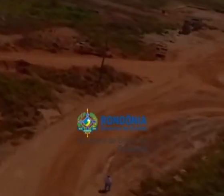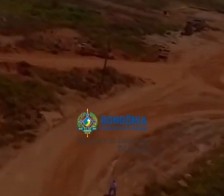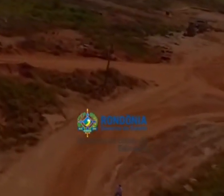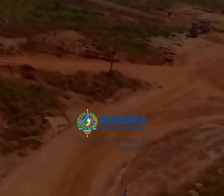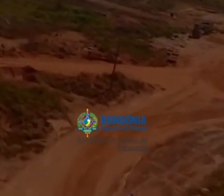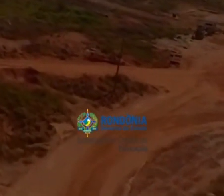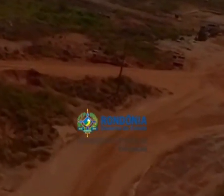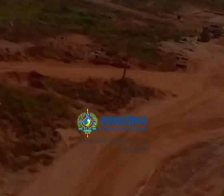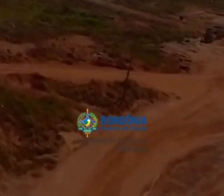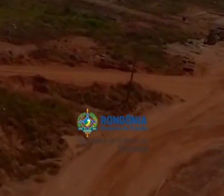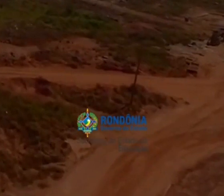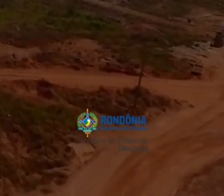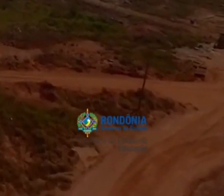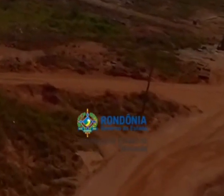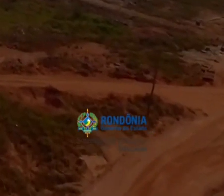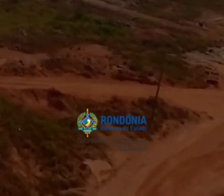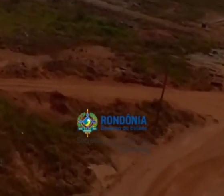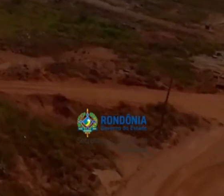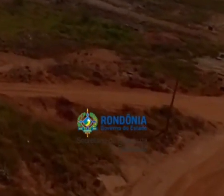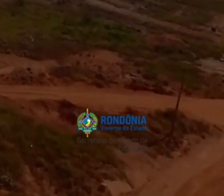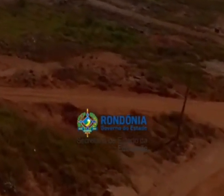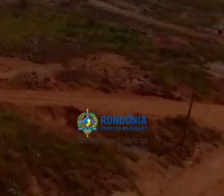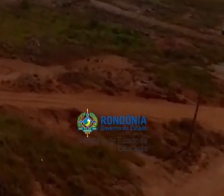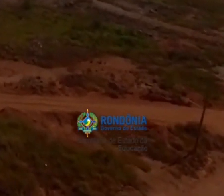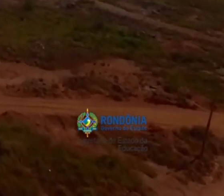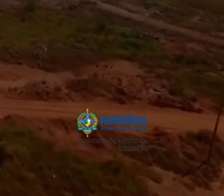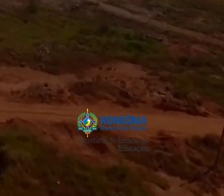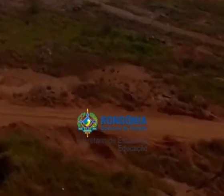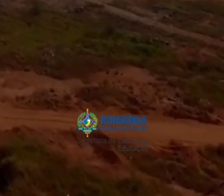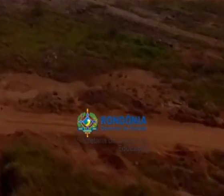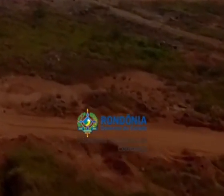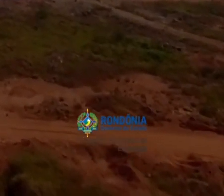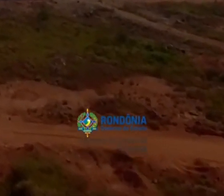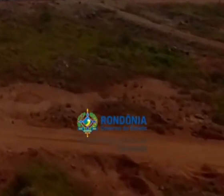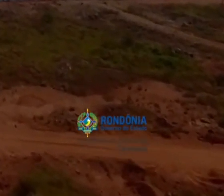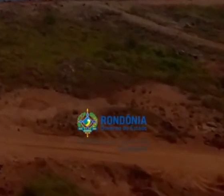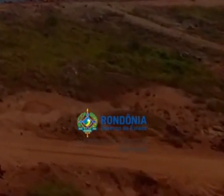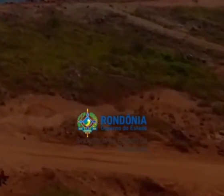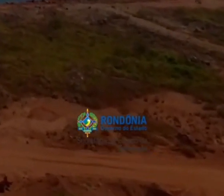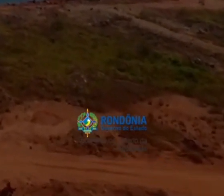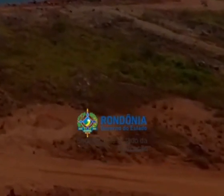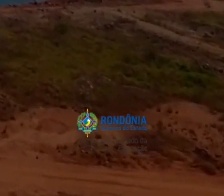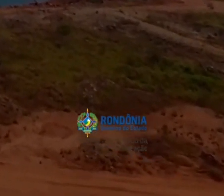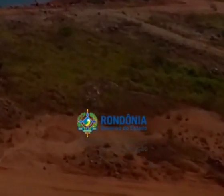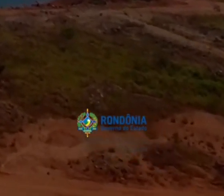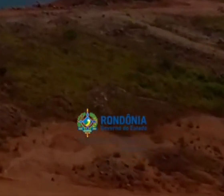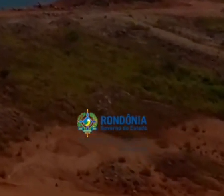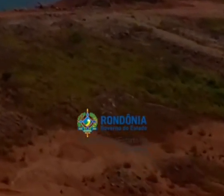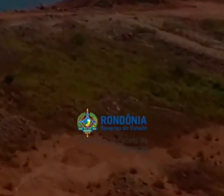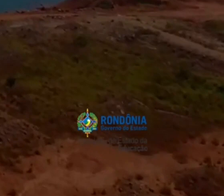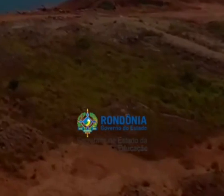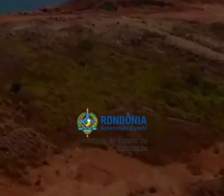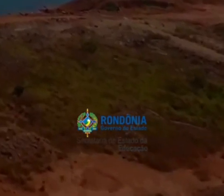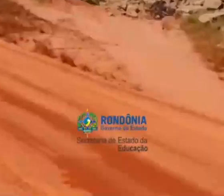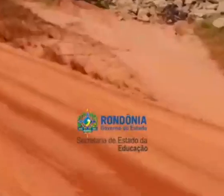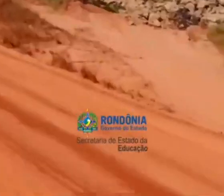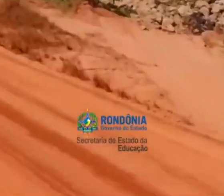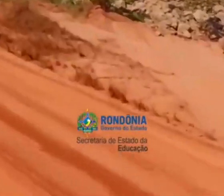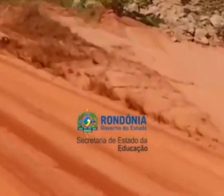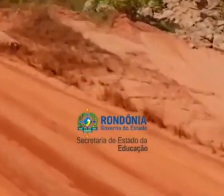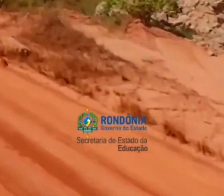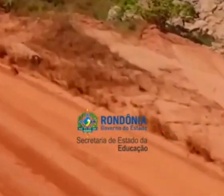engenheiro Frederico Roupen enviou a mostra para o Rio de Janeiro, onde comprovou o seu teor